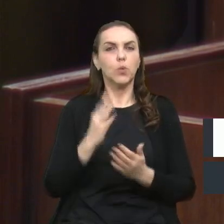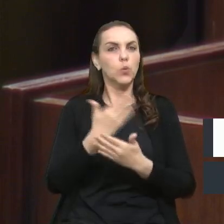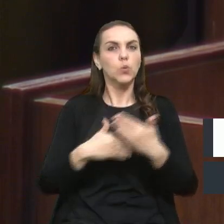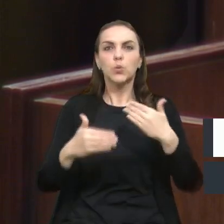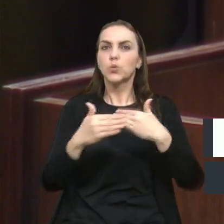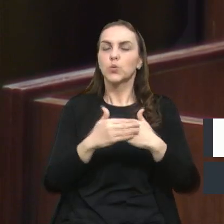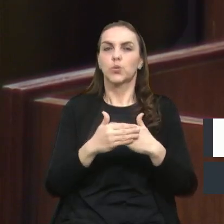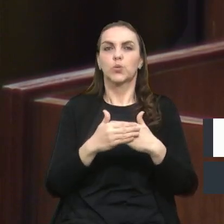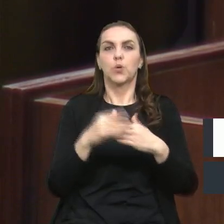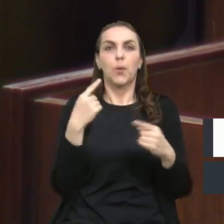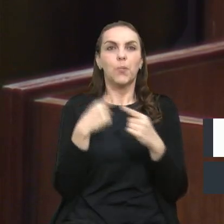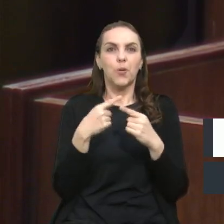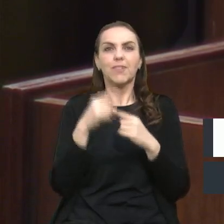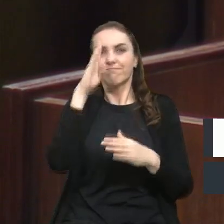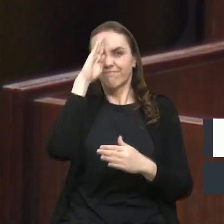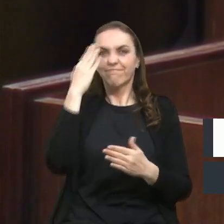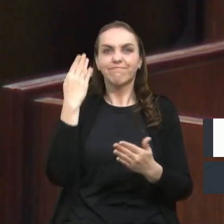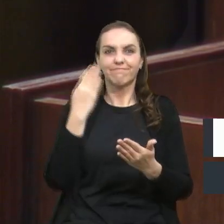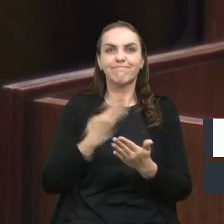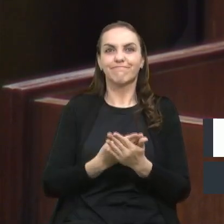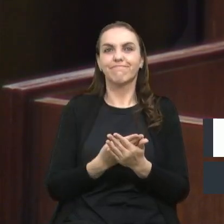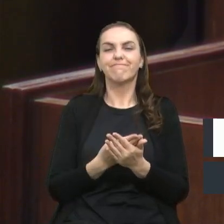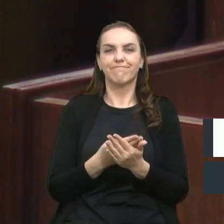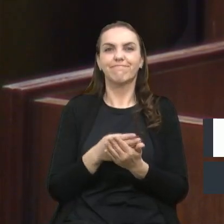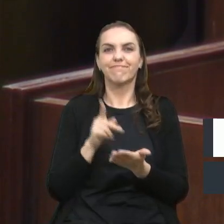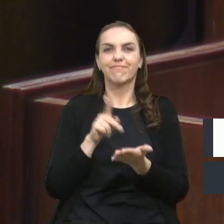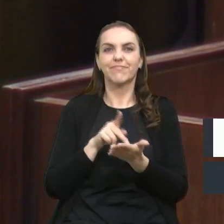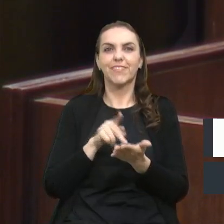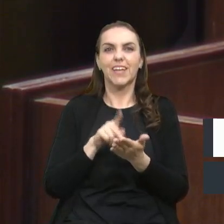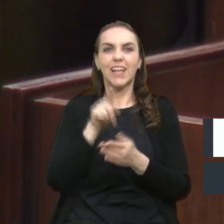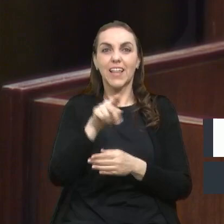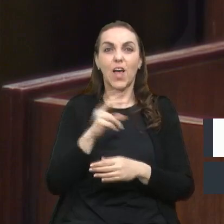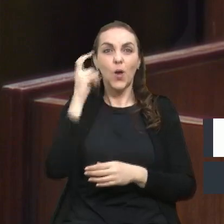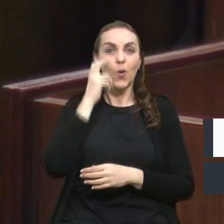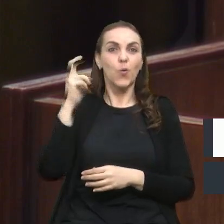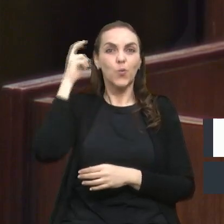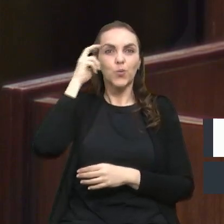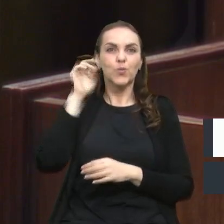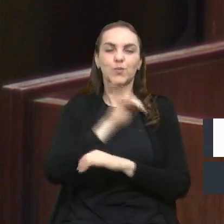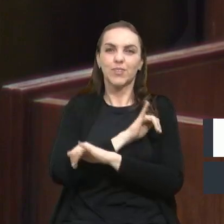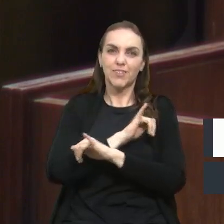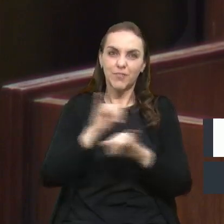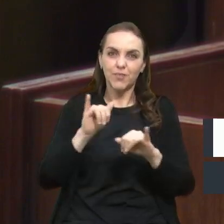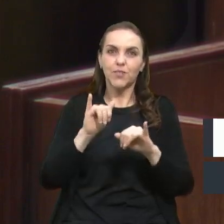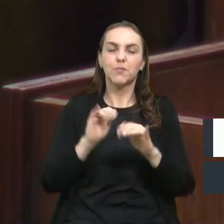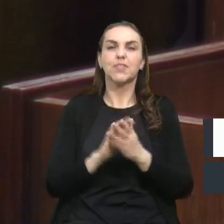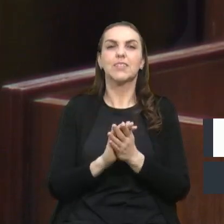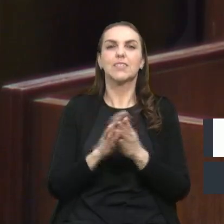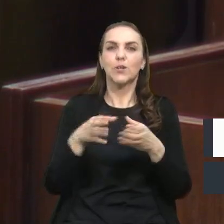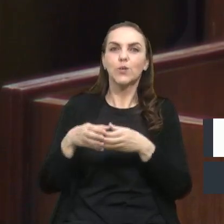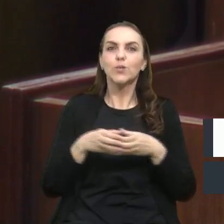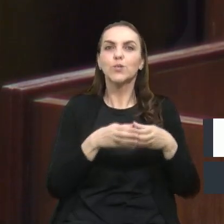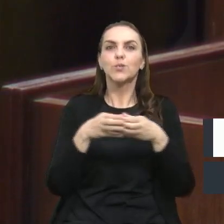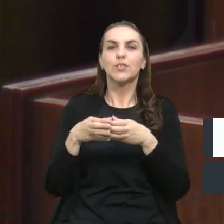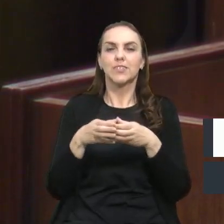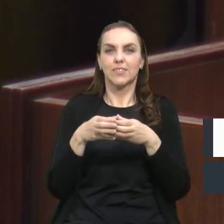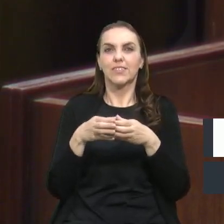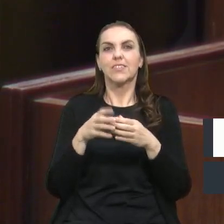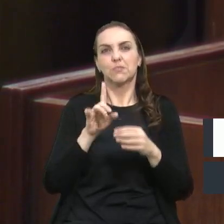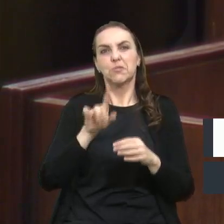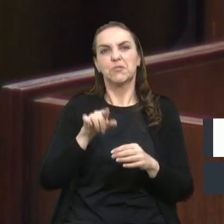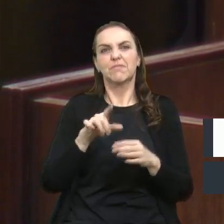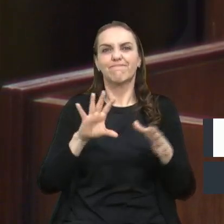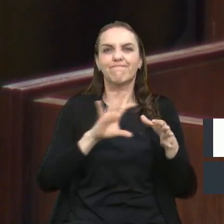porque acreditamos que a cultura, a informação, o turismo, são